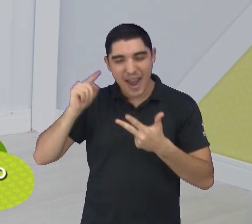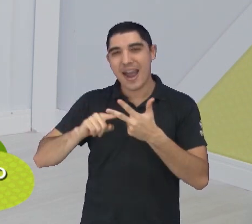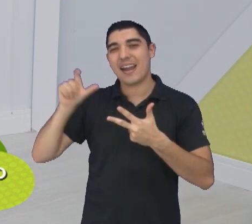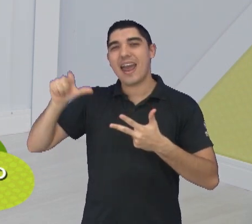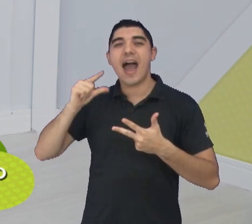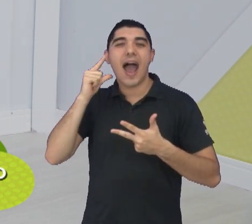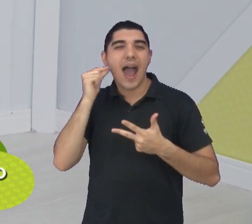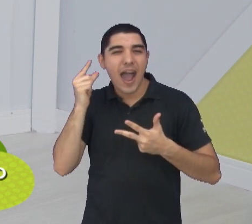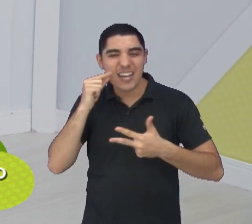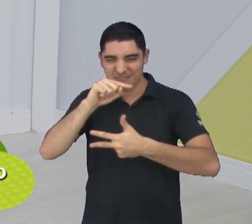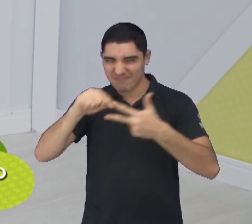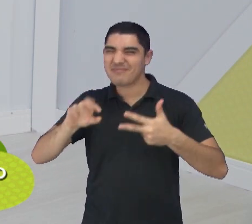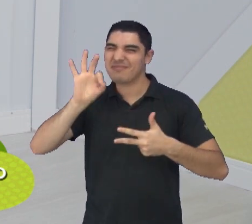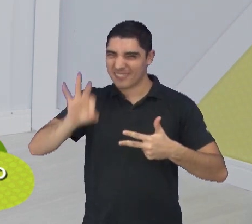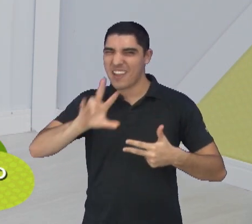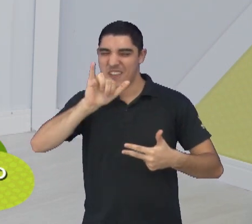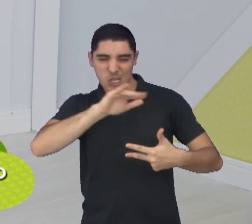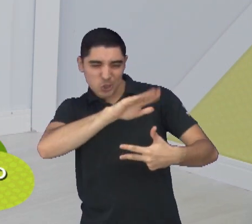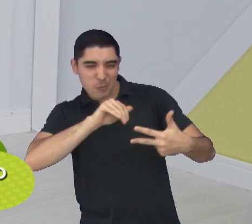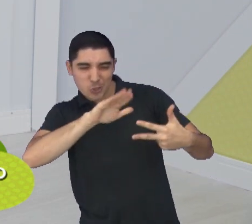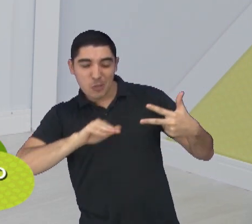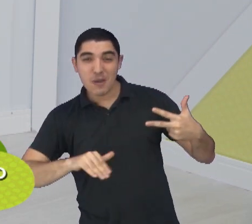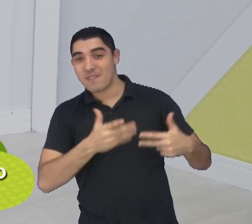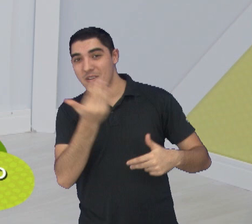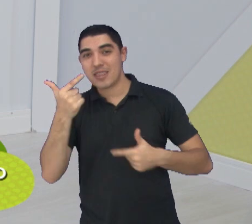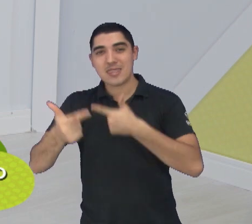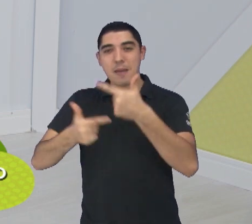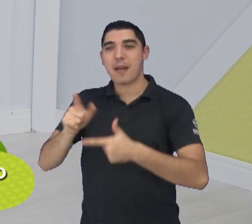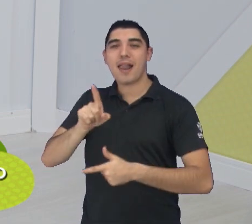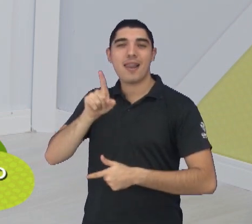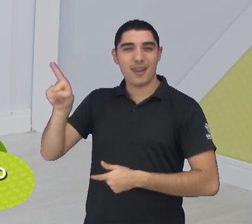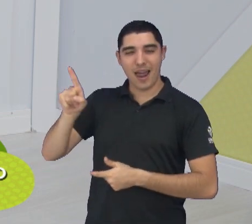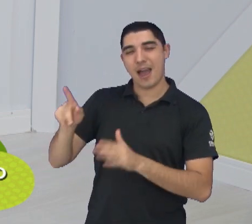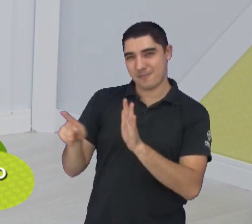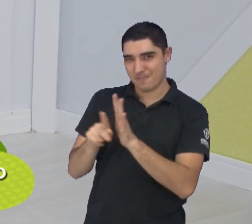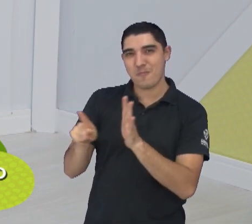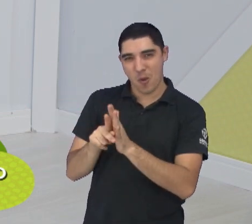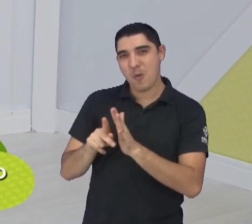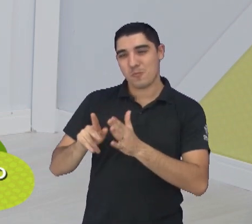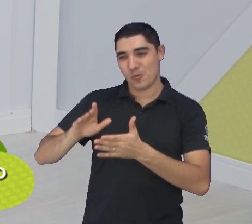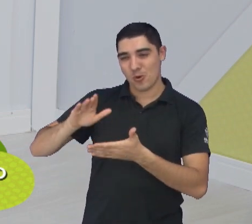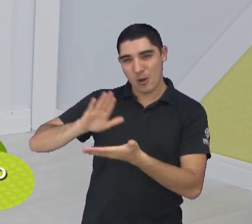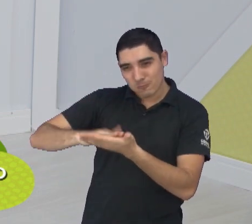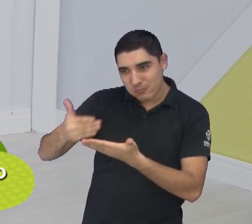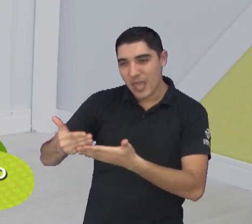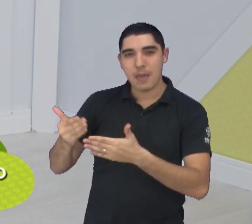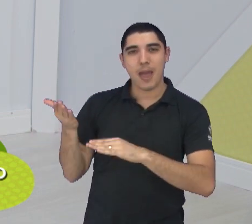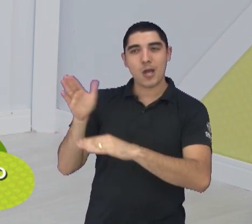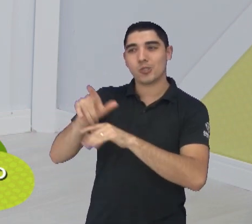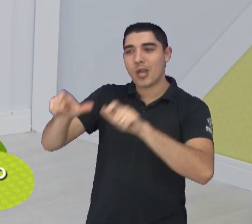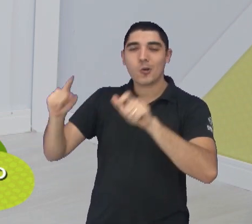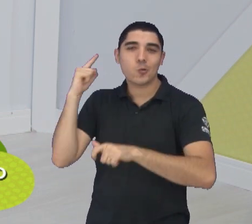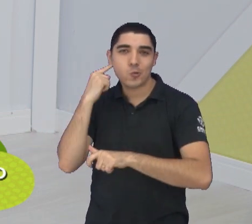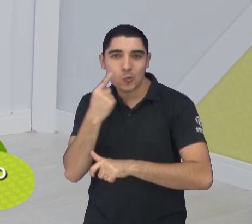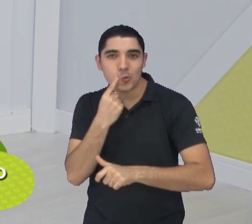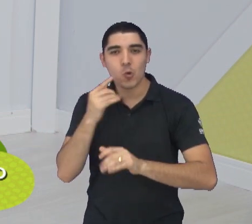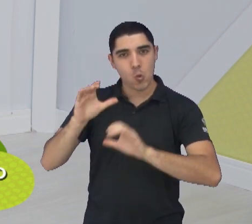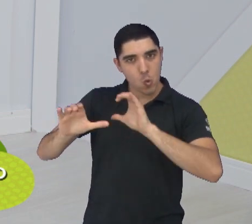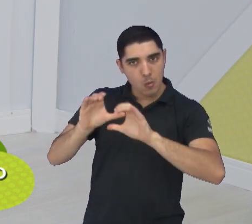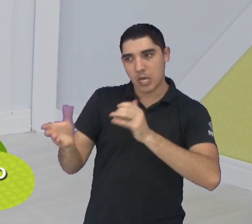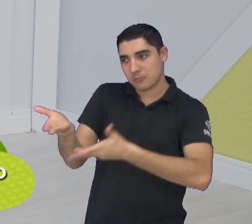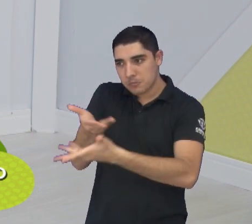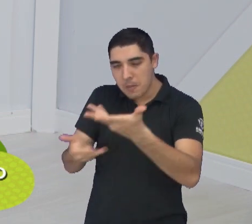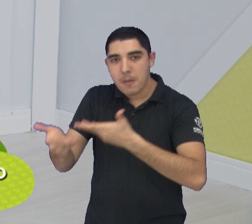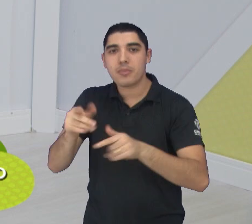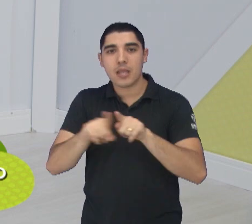e também a Ana, com certeza serão escalados para trabalhar, para ajudar aí os ouvintes, os intérpretes, para ajudar até